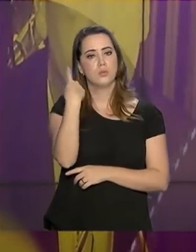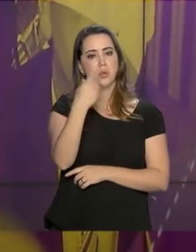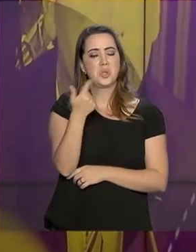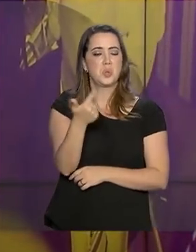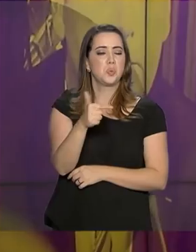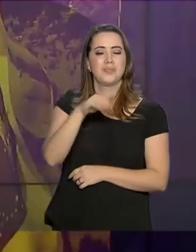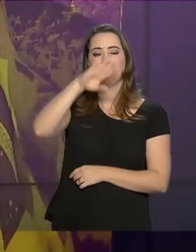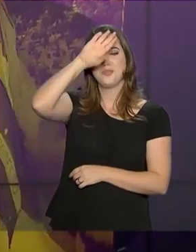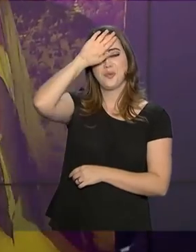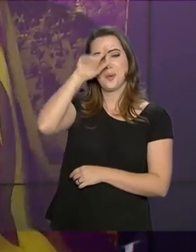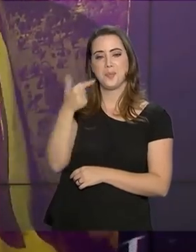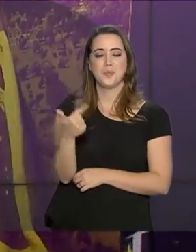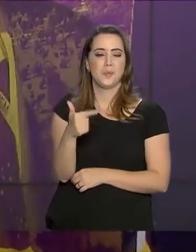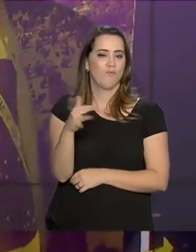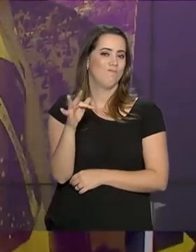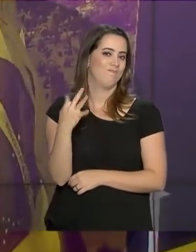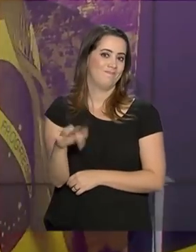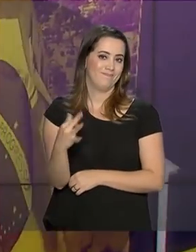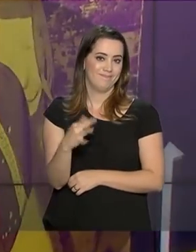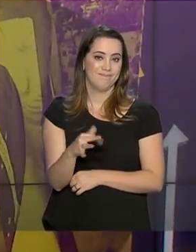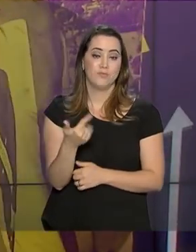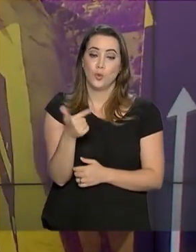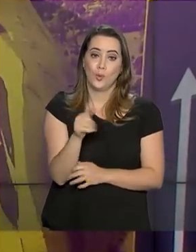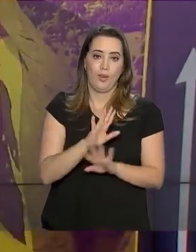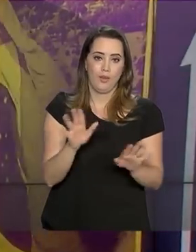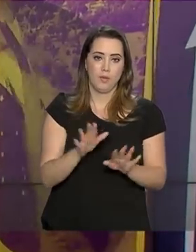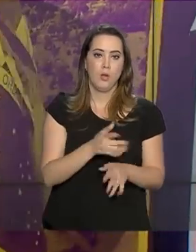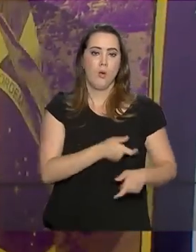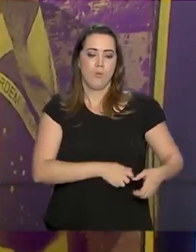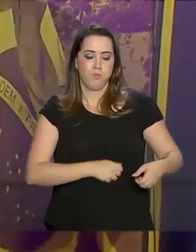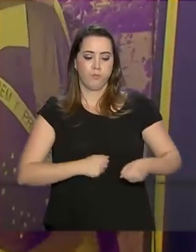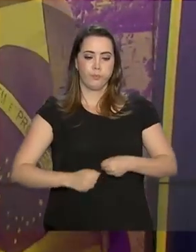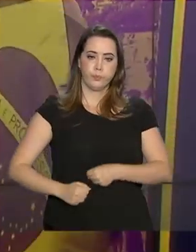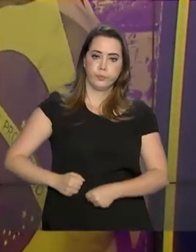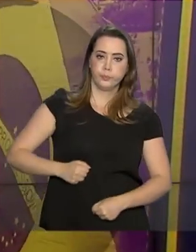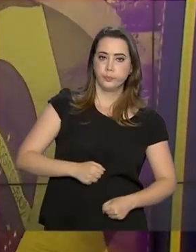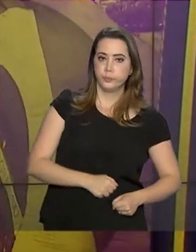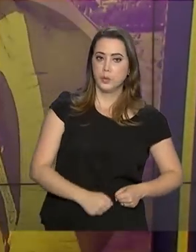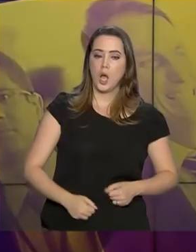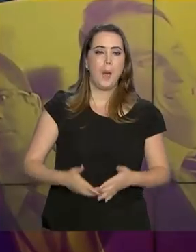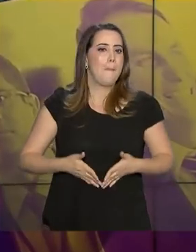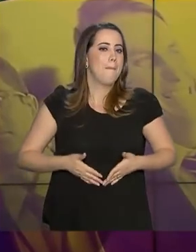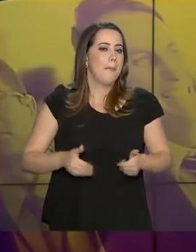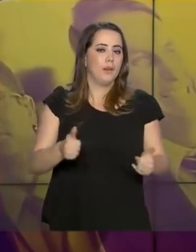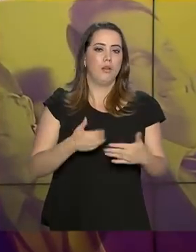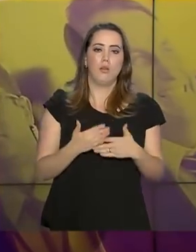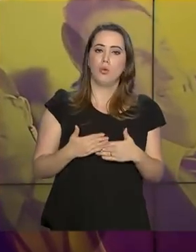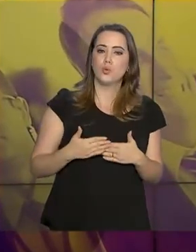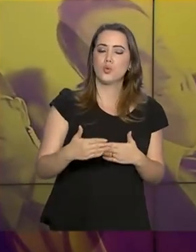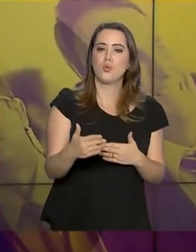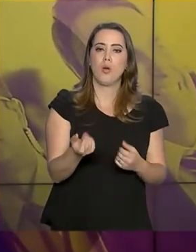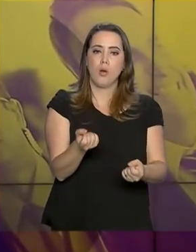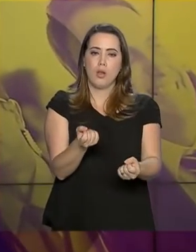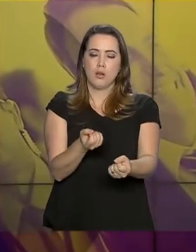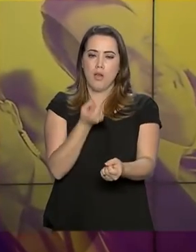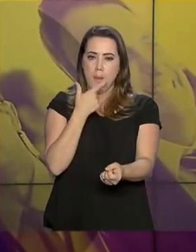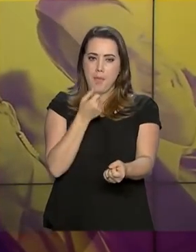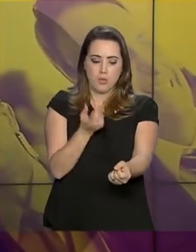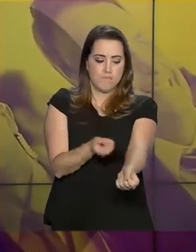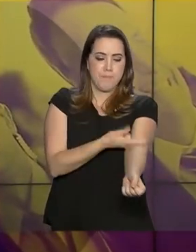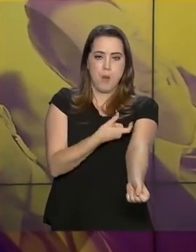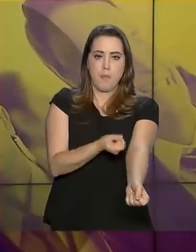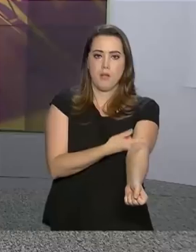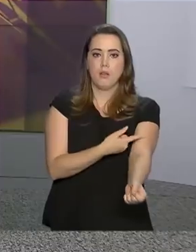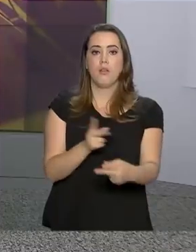febre e não sentiu dor. Os movimentos do intestino melhoraram e o presidente segue, com antibióticos e visitas